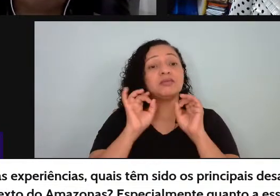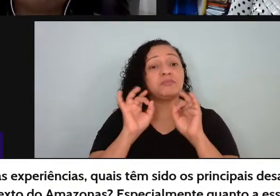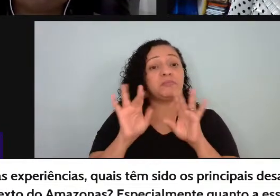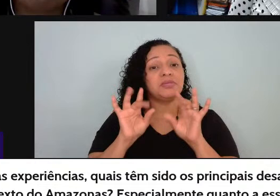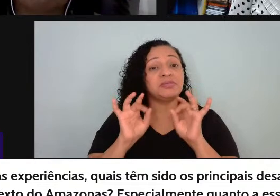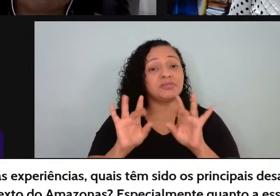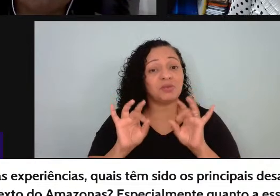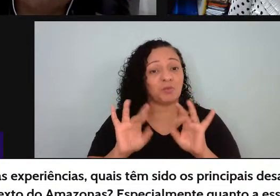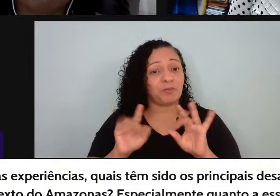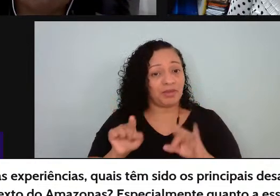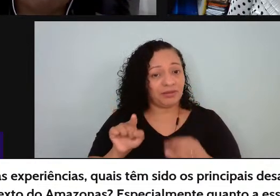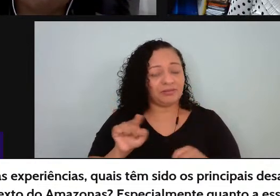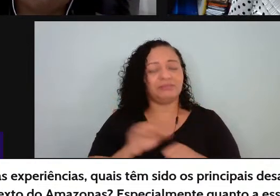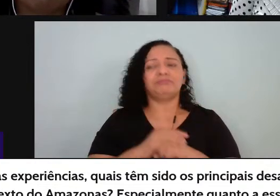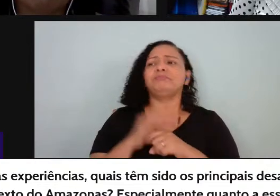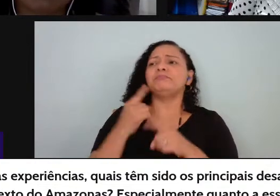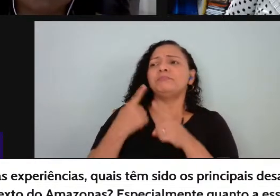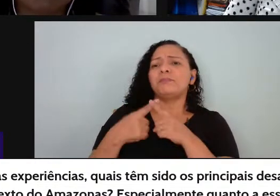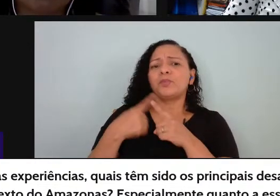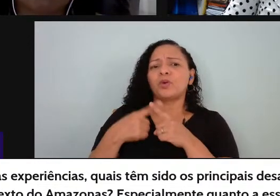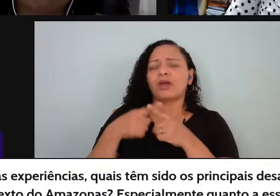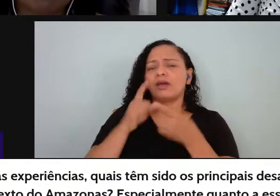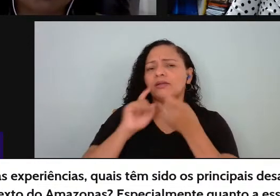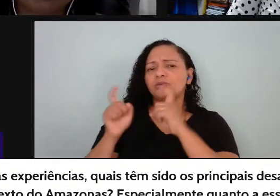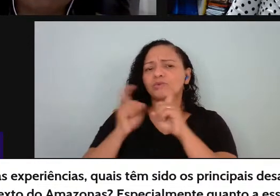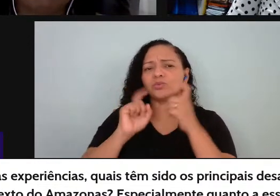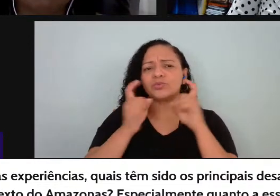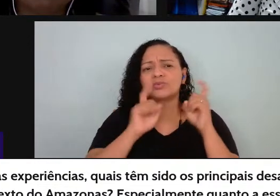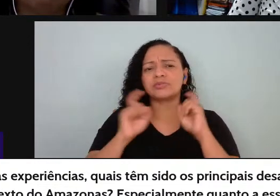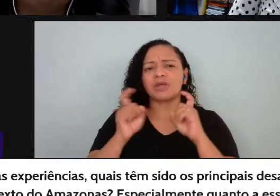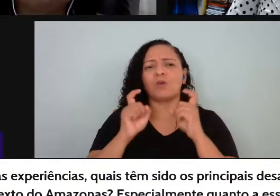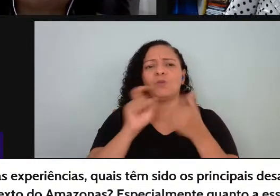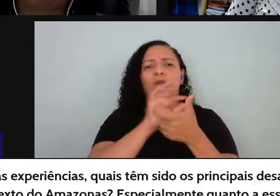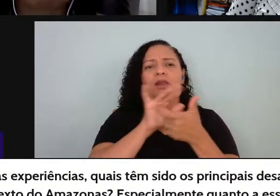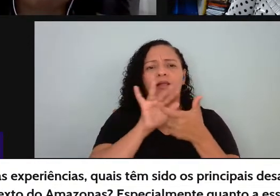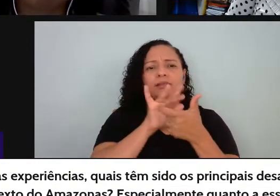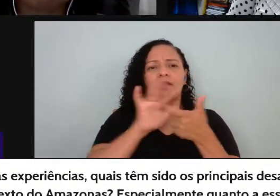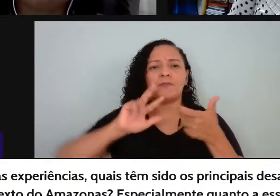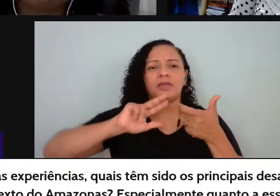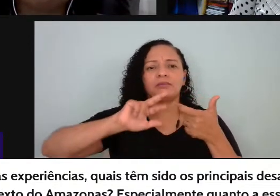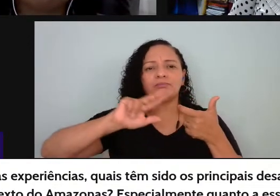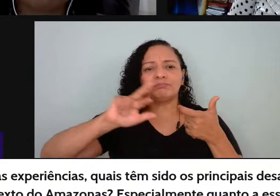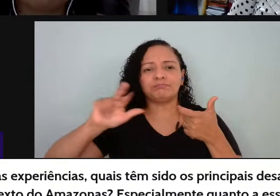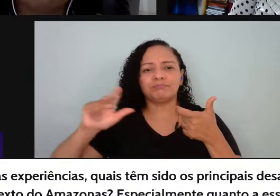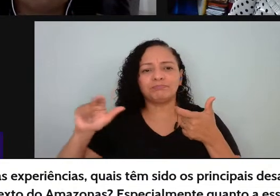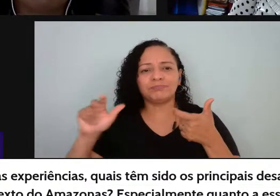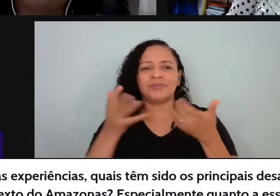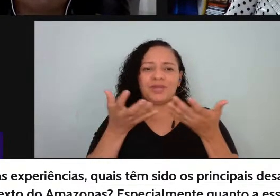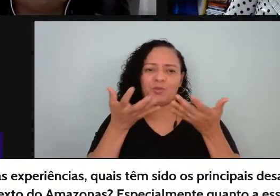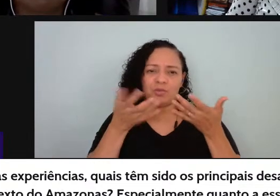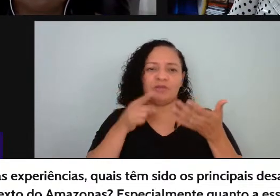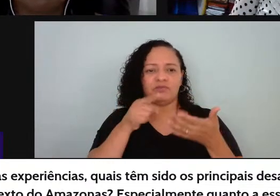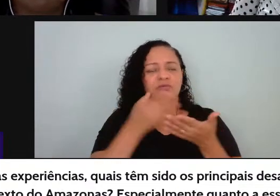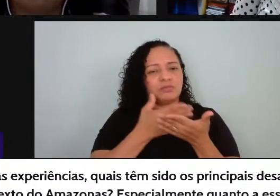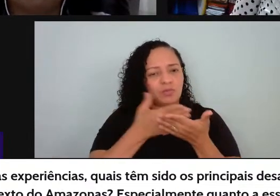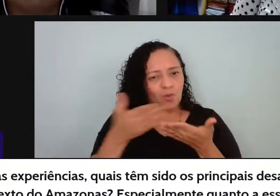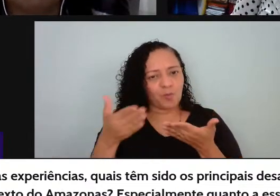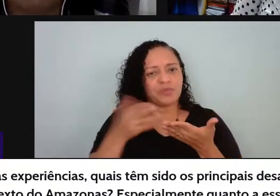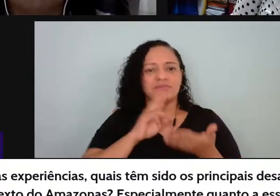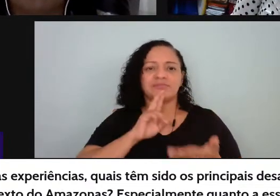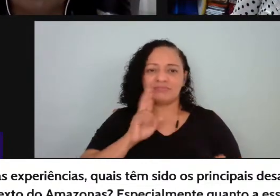quanto a essas discussões sobre os multiletramentos então gostaria que você começasse com essa